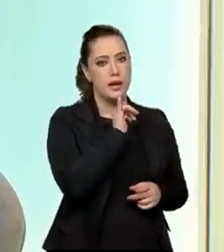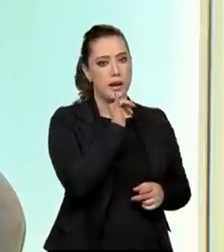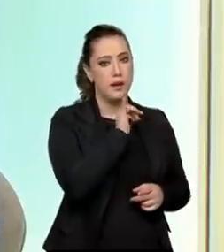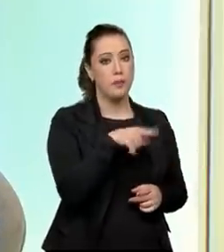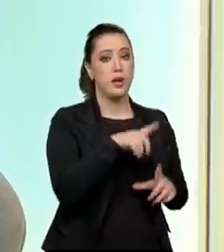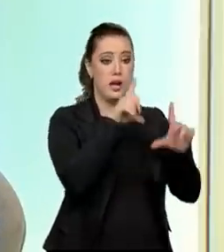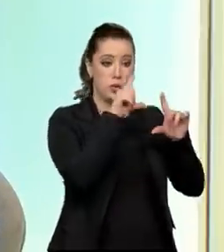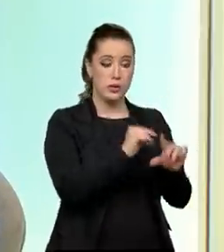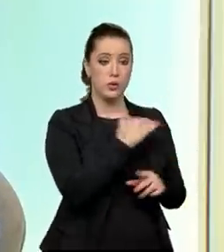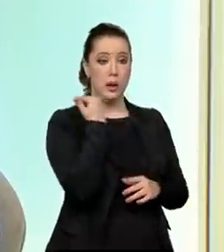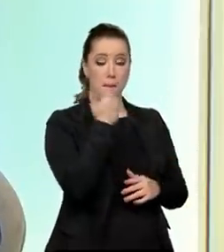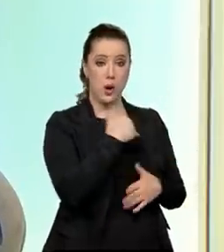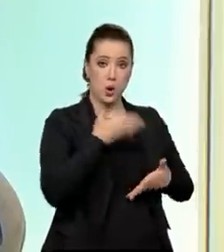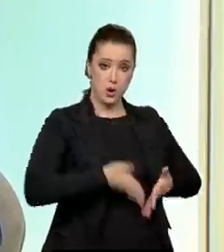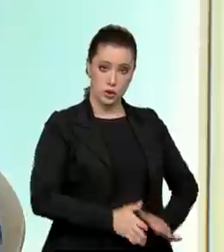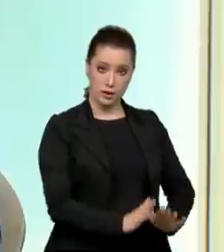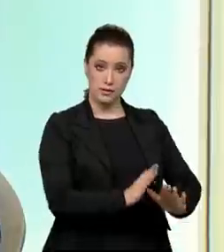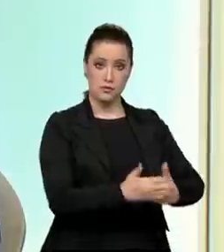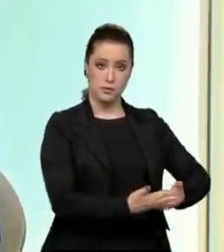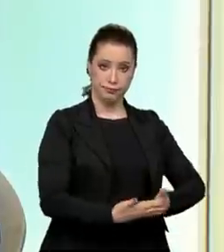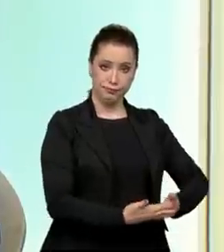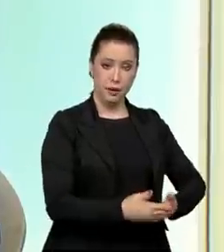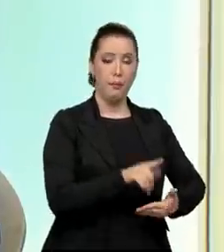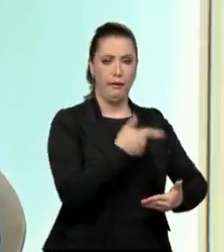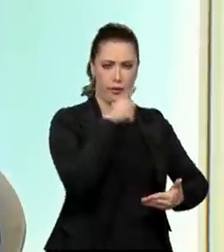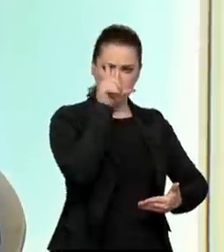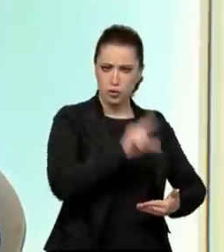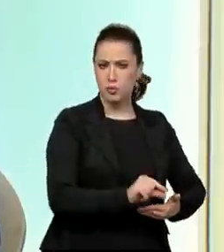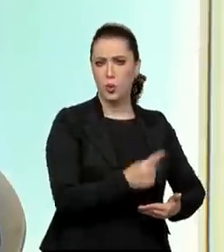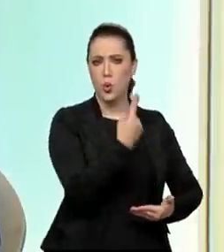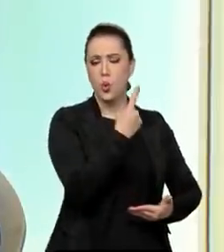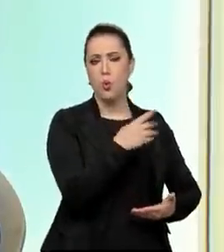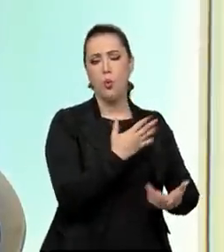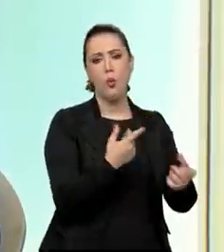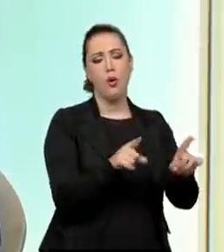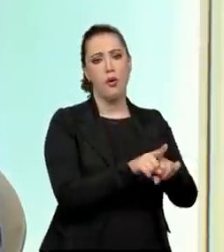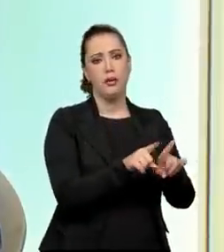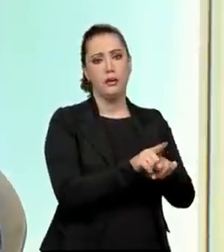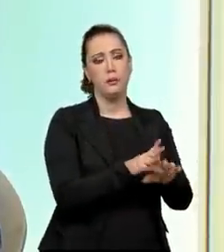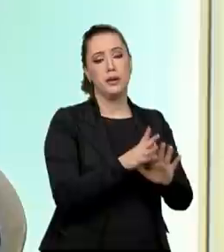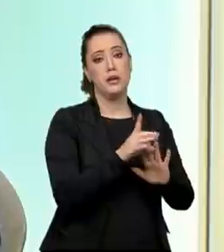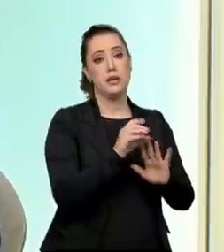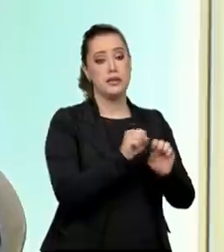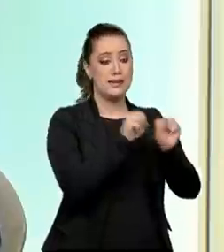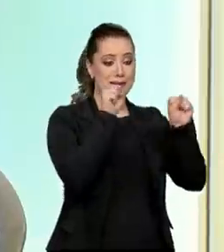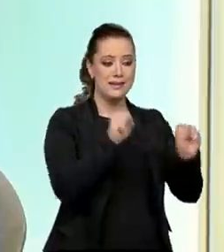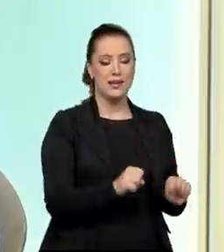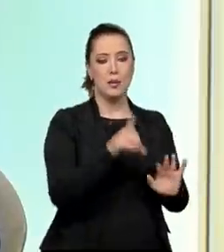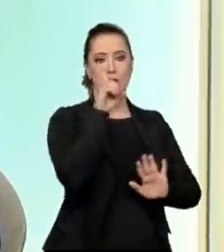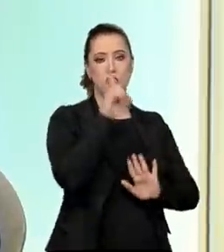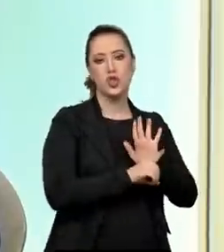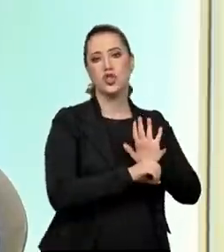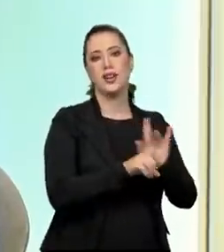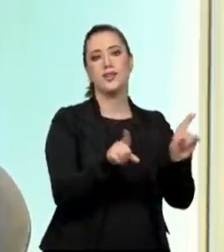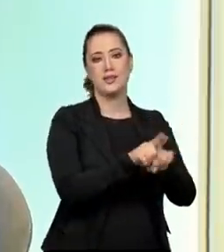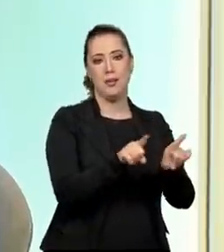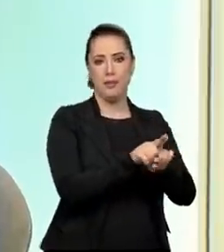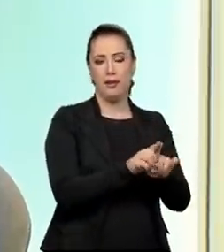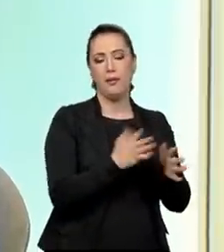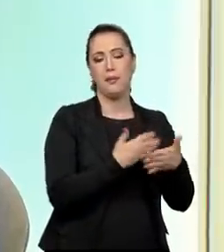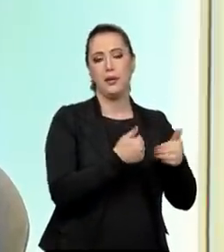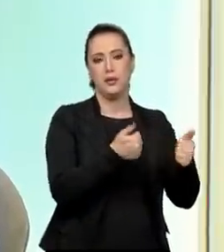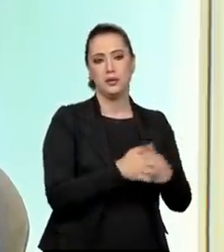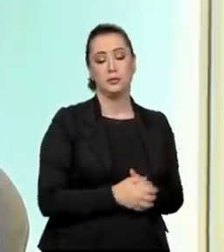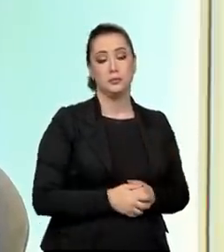né? A gente organizou o chamado Sistema de Garantia de Direitos. Isso aí, praticamente nenhum país do mundo, eu posso dizer, nenhum país do mundo